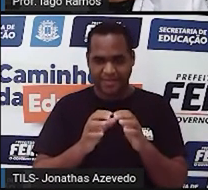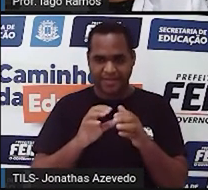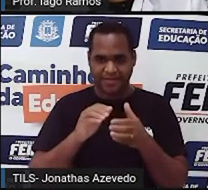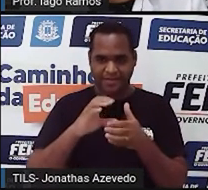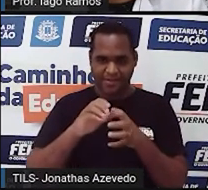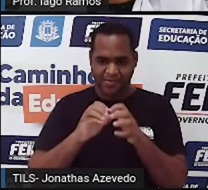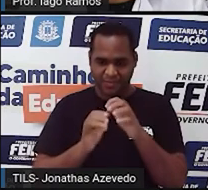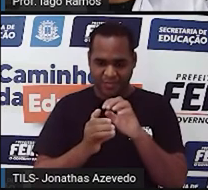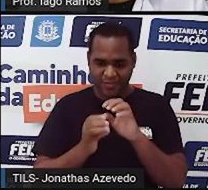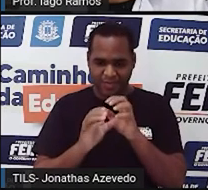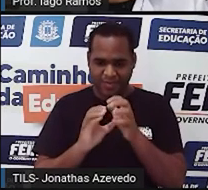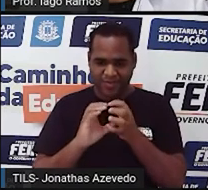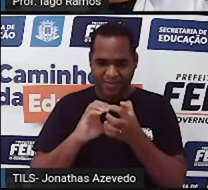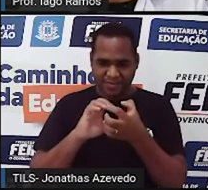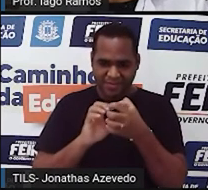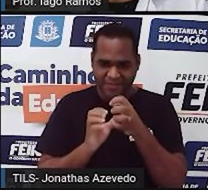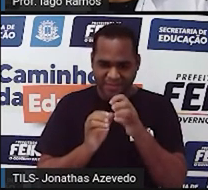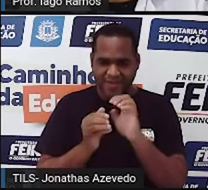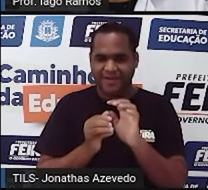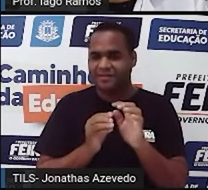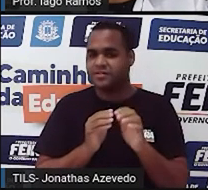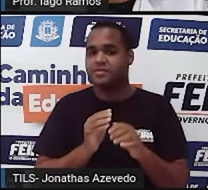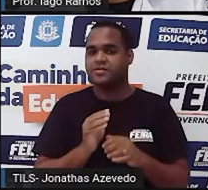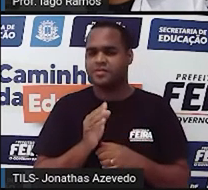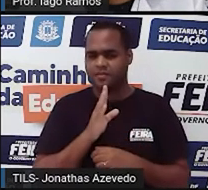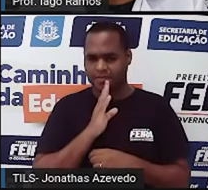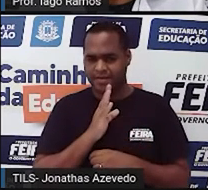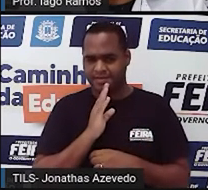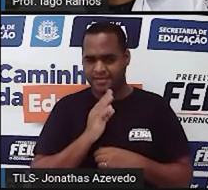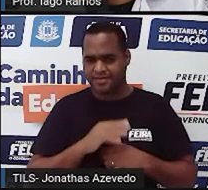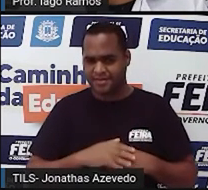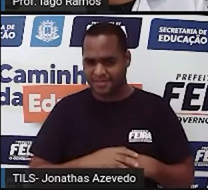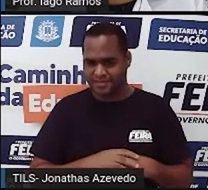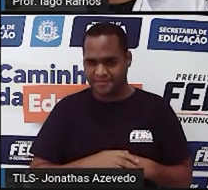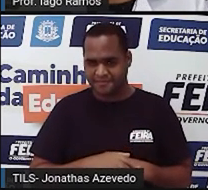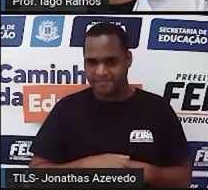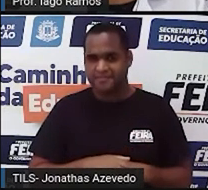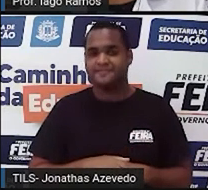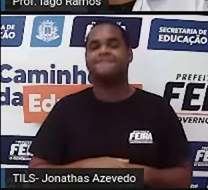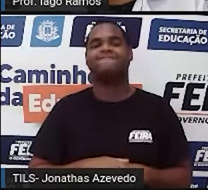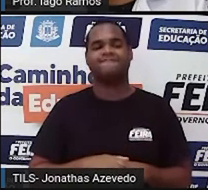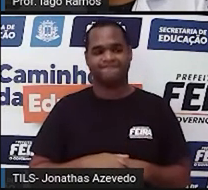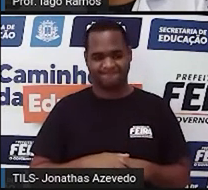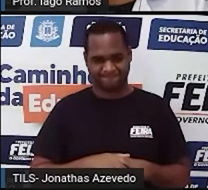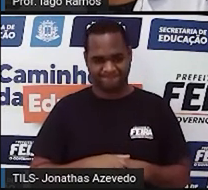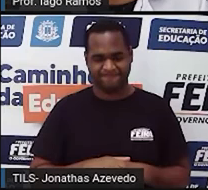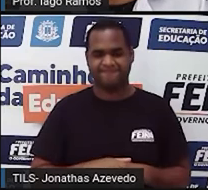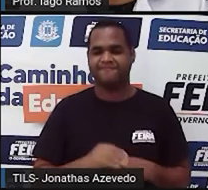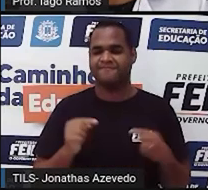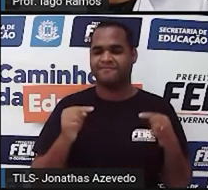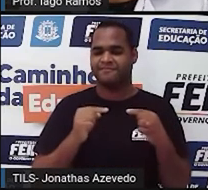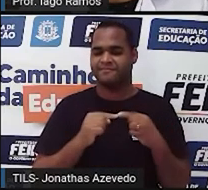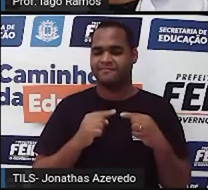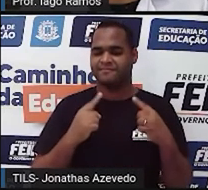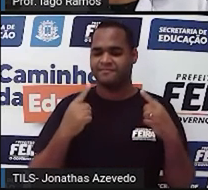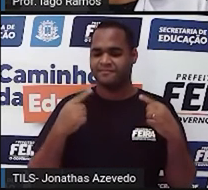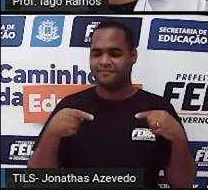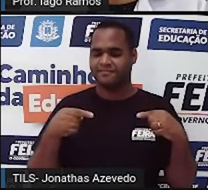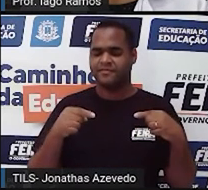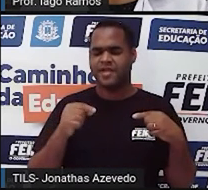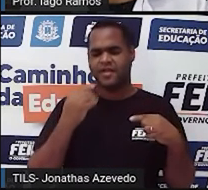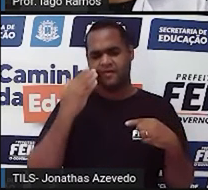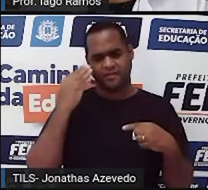conhece o quadrado mágico? Você sabe que desafio é esse? Pois bem, né? É um desafio muito